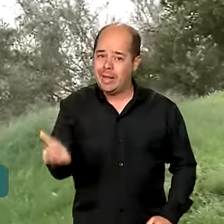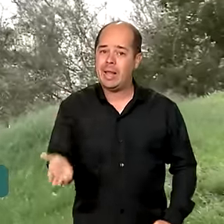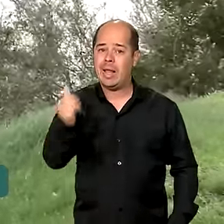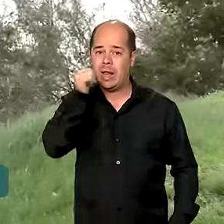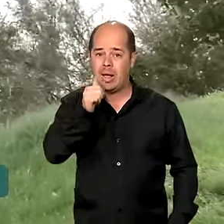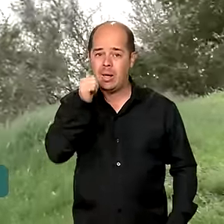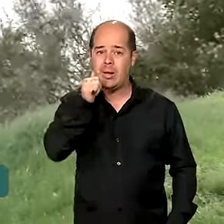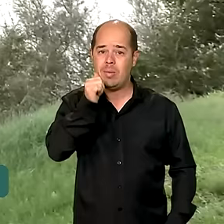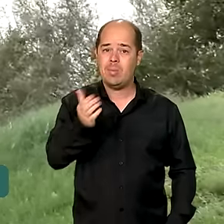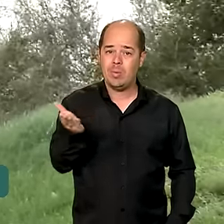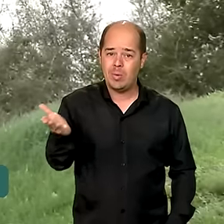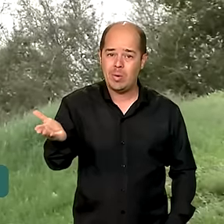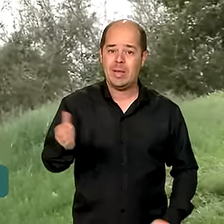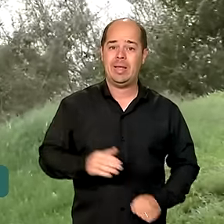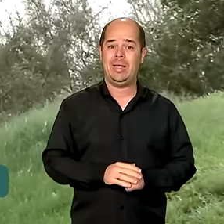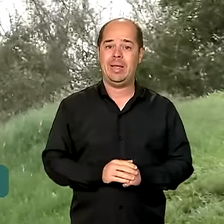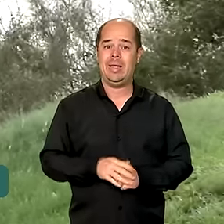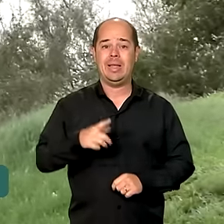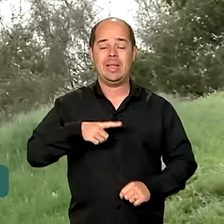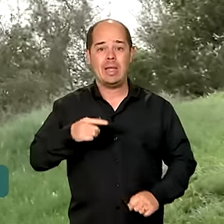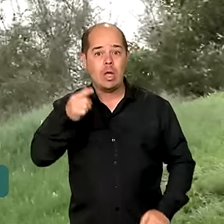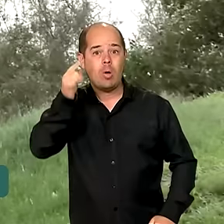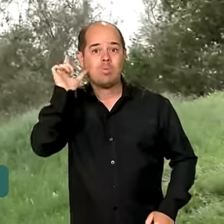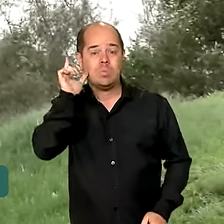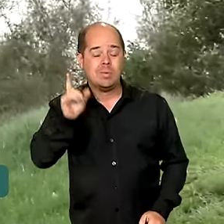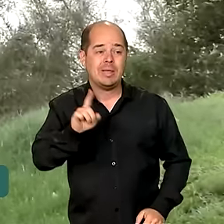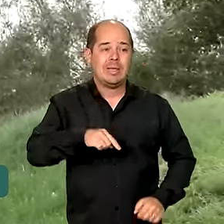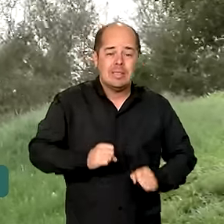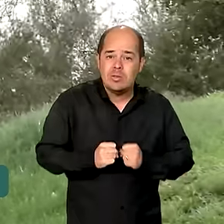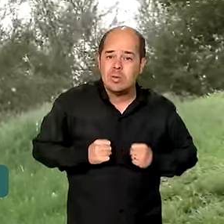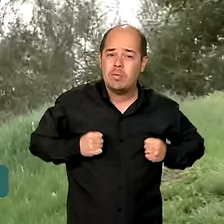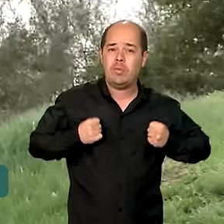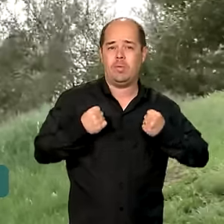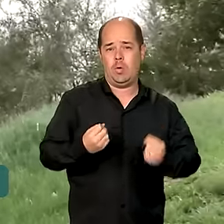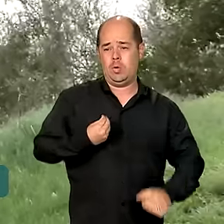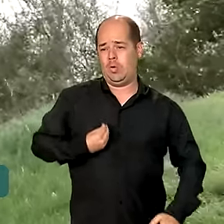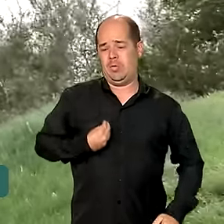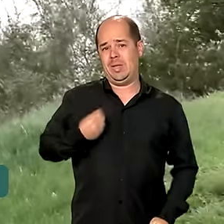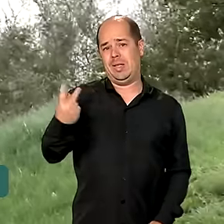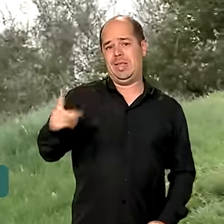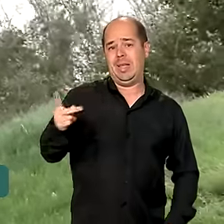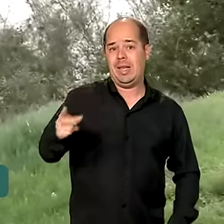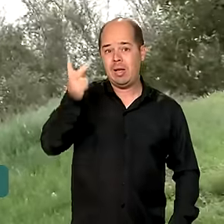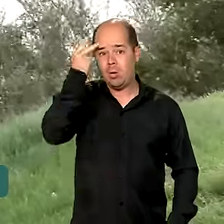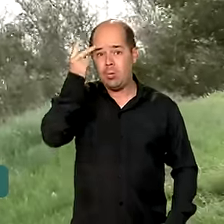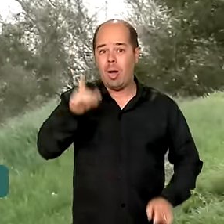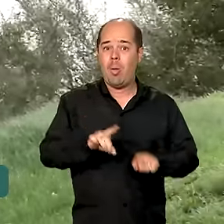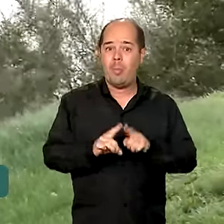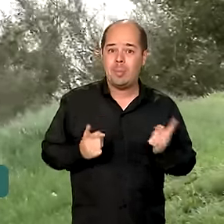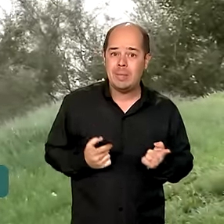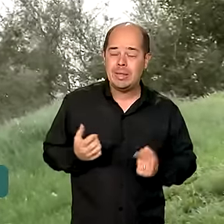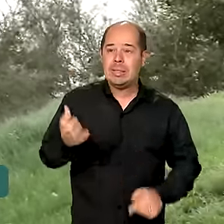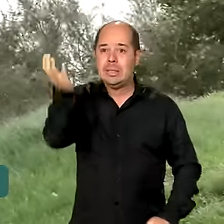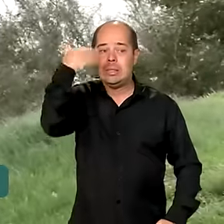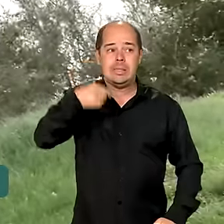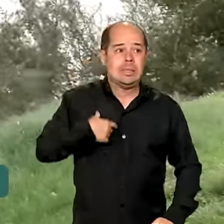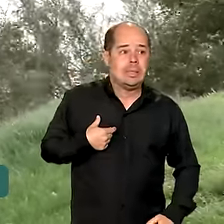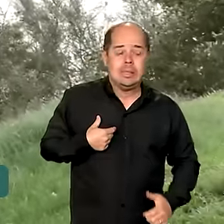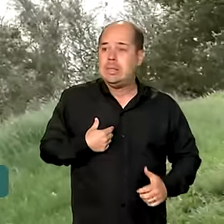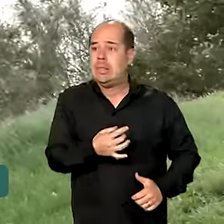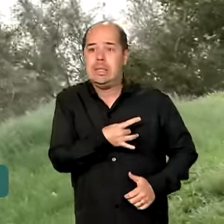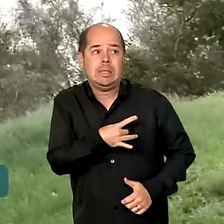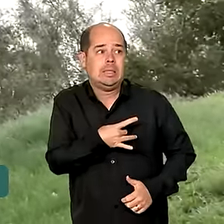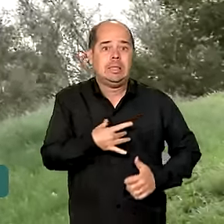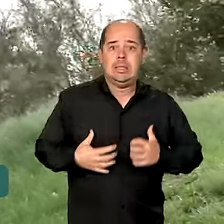comemorativa, tentando retomar suas vidas, afetadas pelo medo constante de chuvas, enchentes